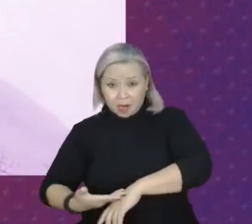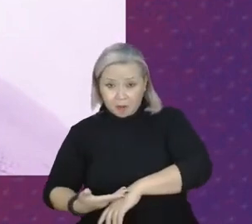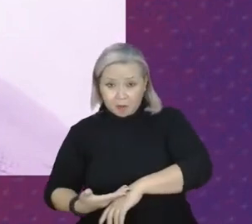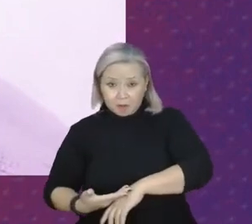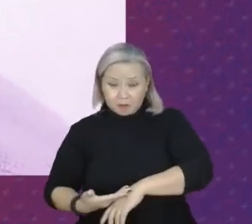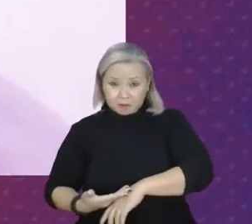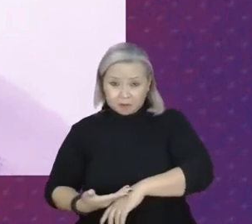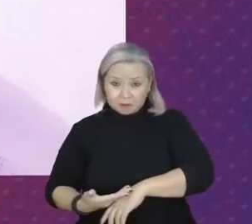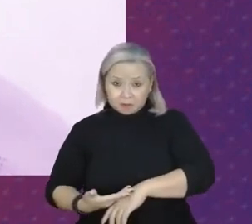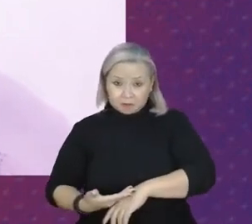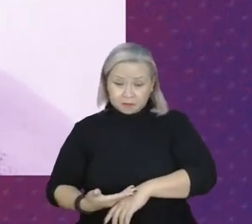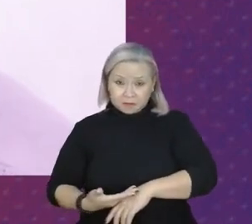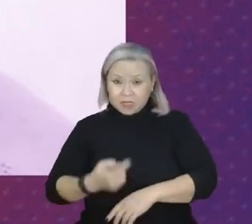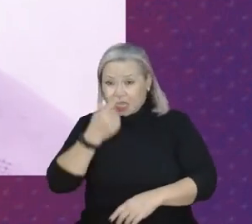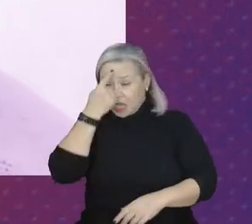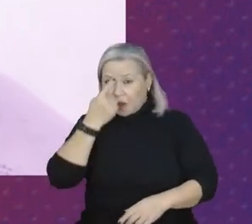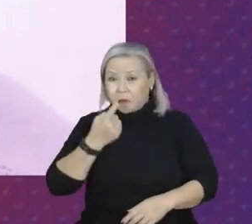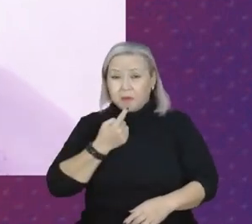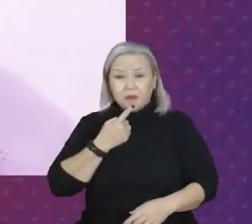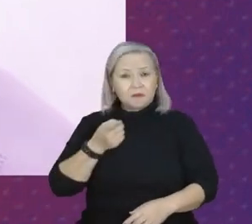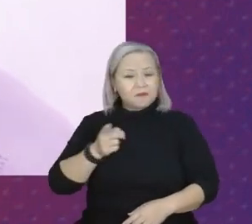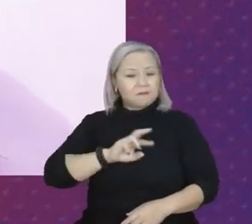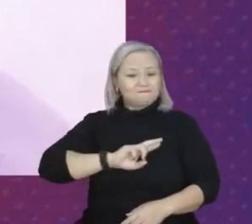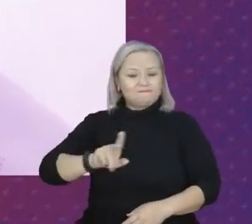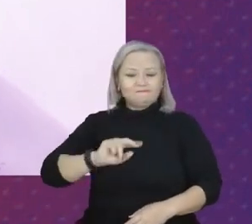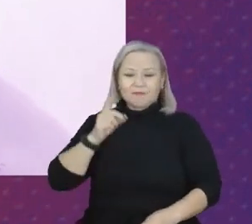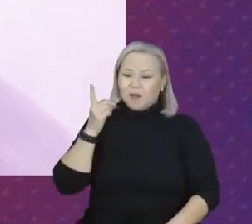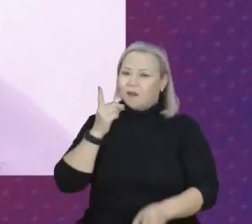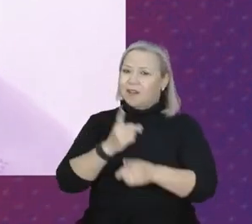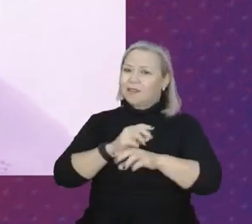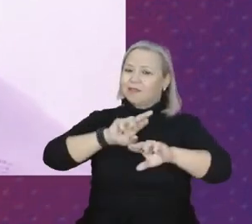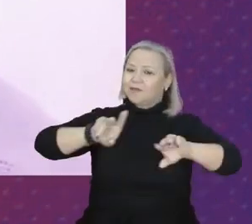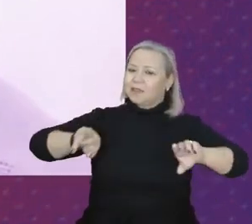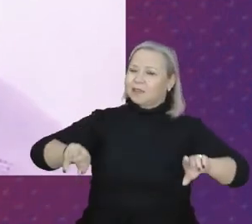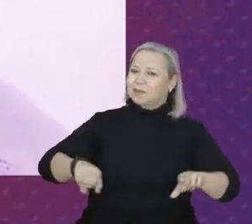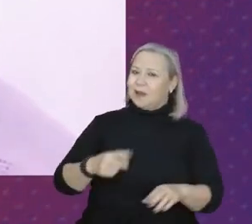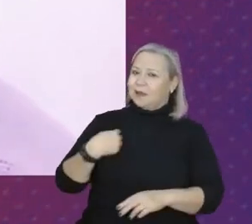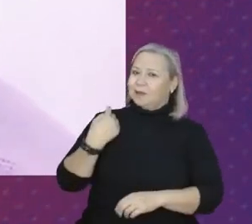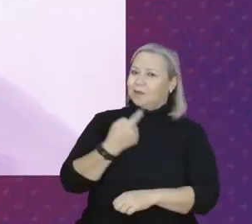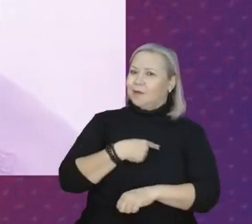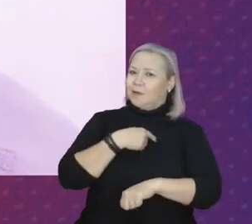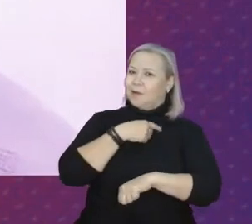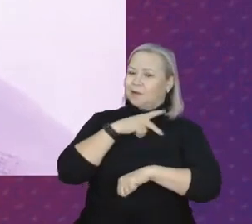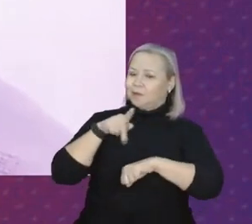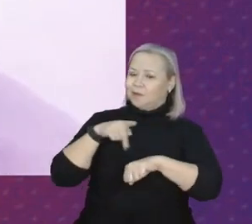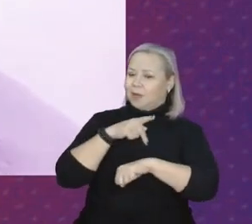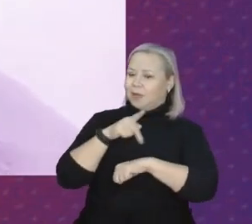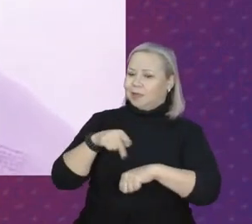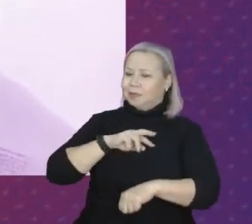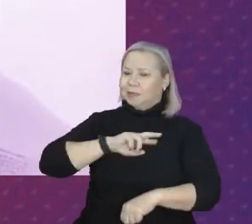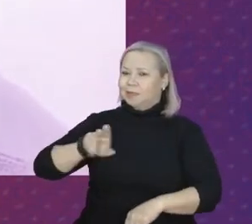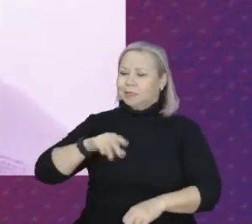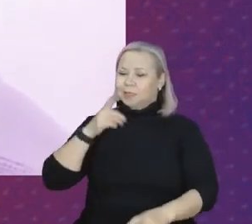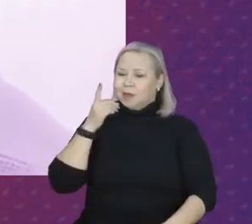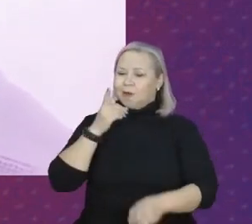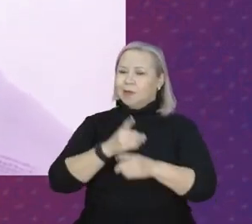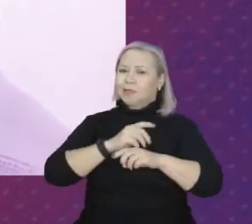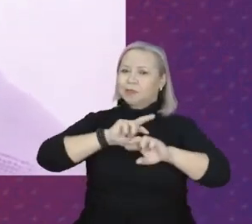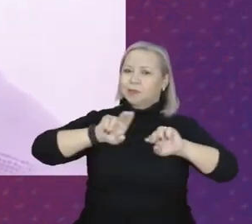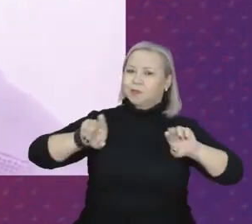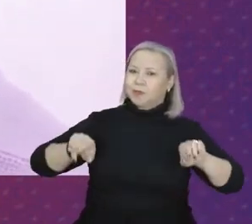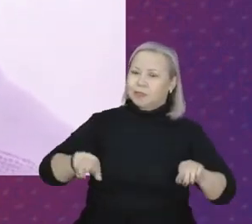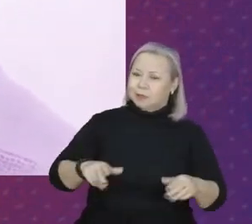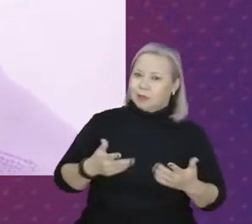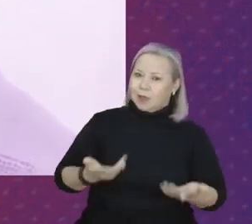é um perfil que não atende a diversidade do nosso país, que não atende a diversidade